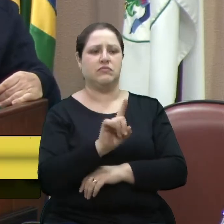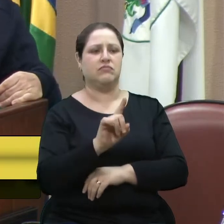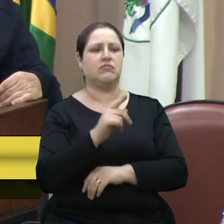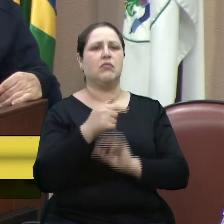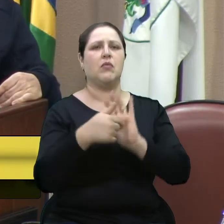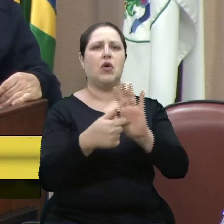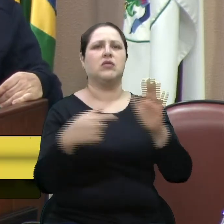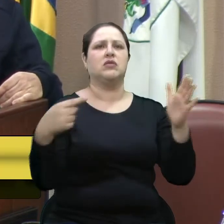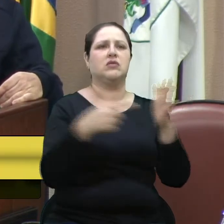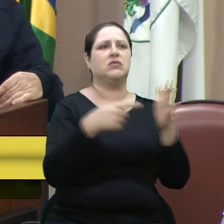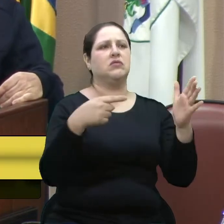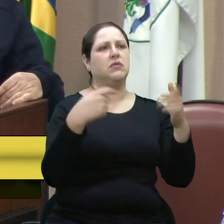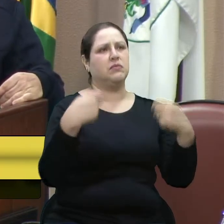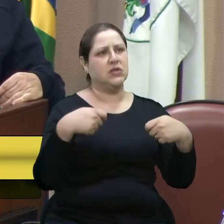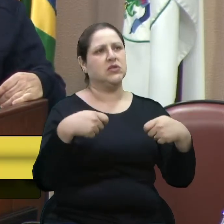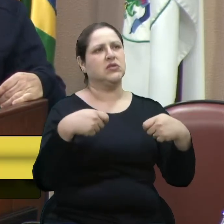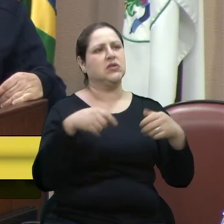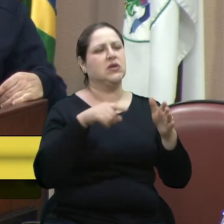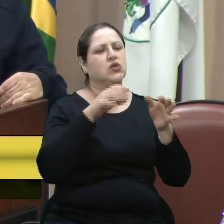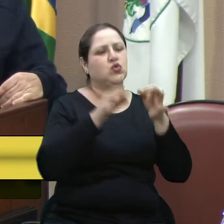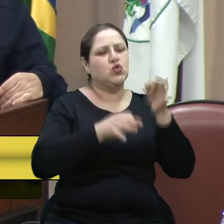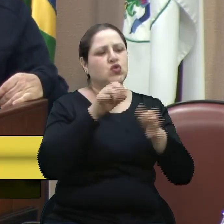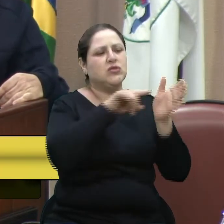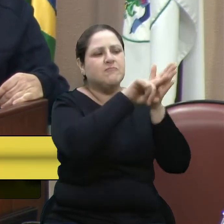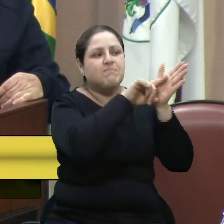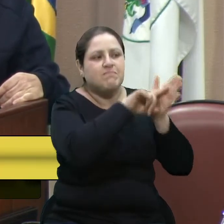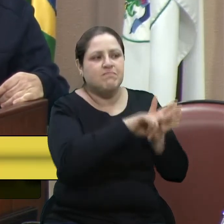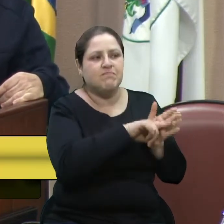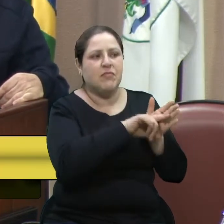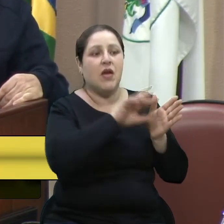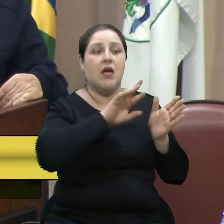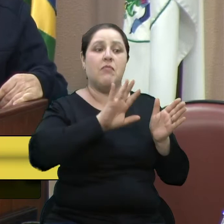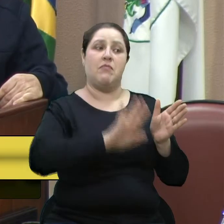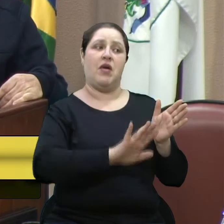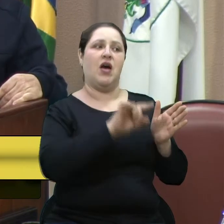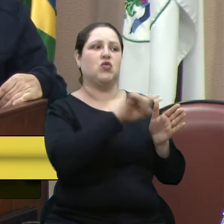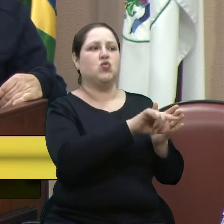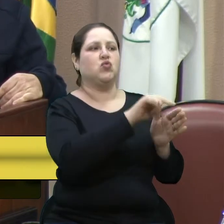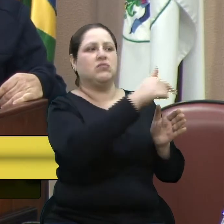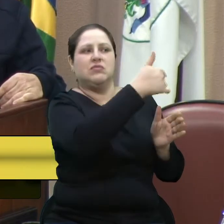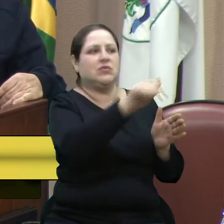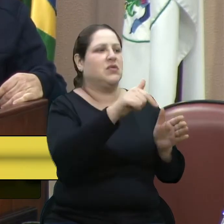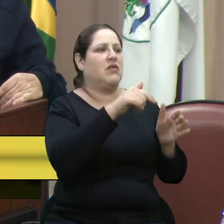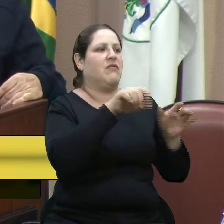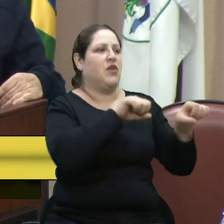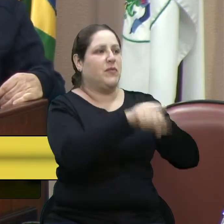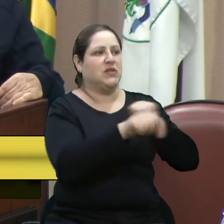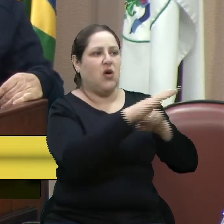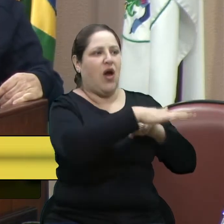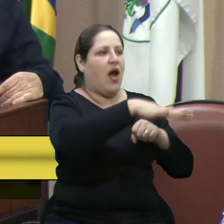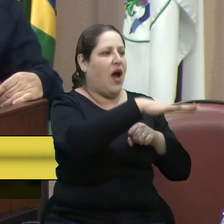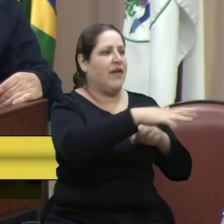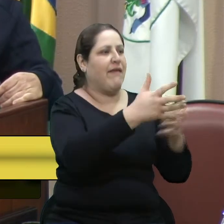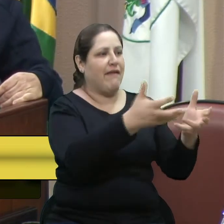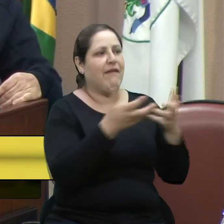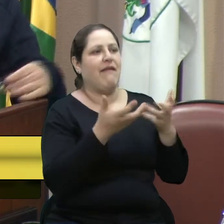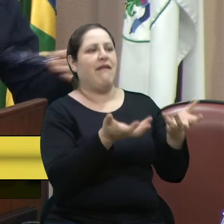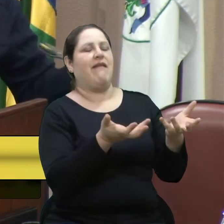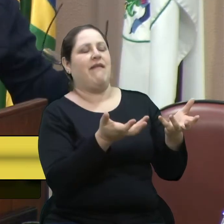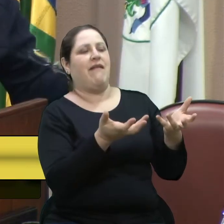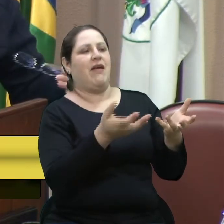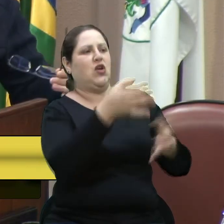a pessoa vai ser apurada pela Justiça. Agora, não vai ser o senhor que não tem formação nenhuma na área que vai querer ser o